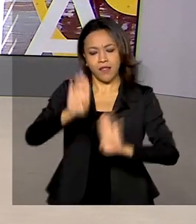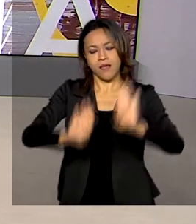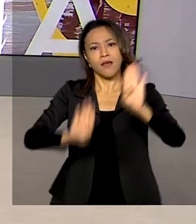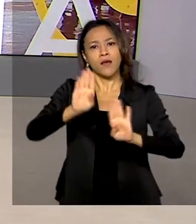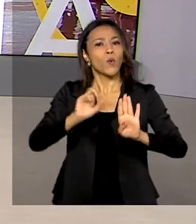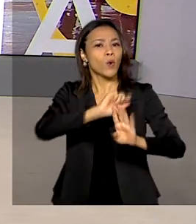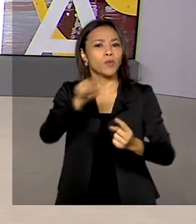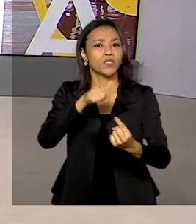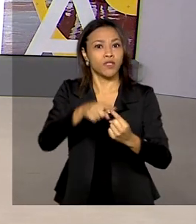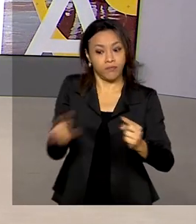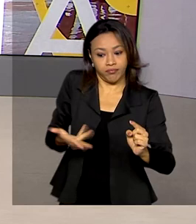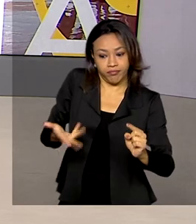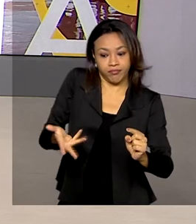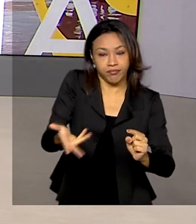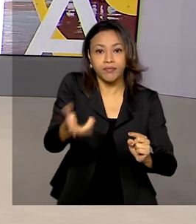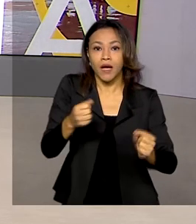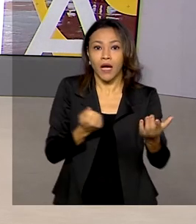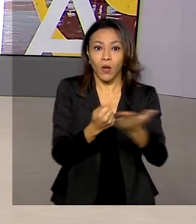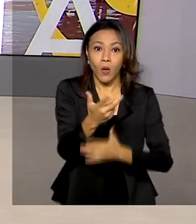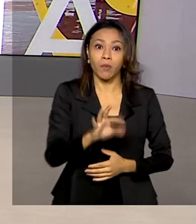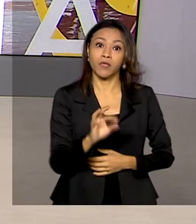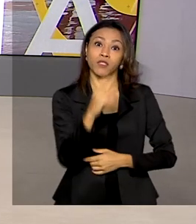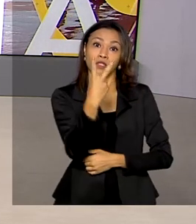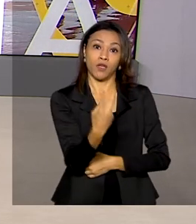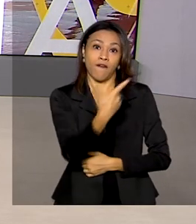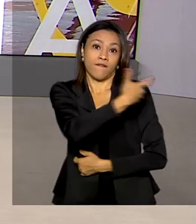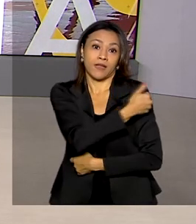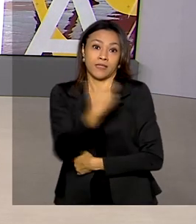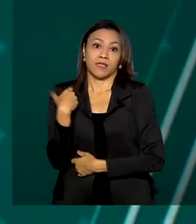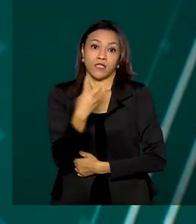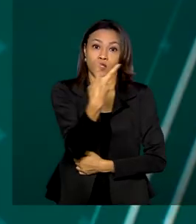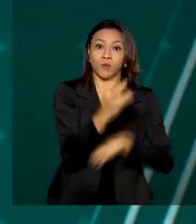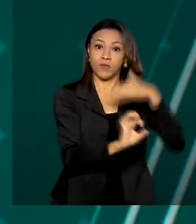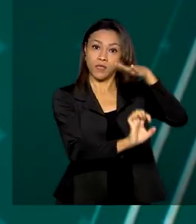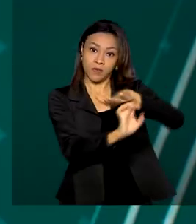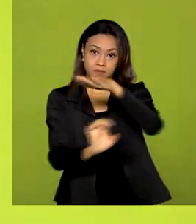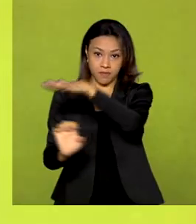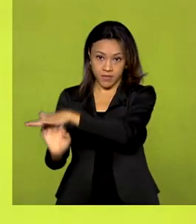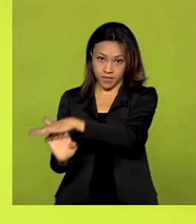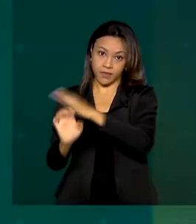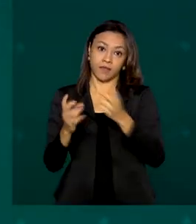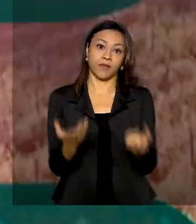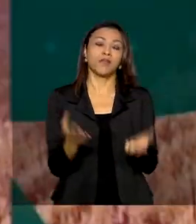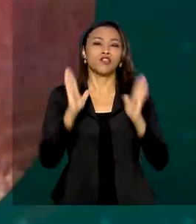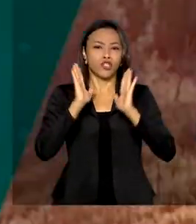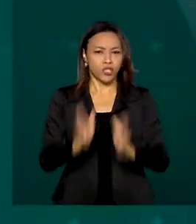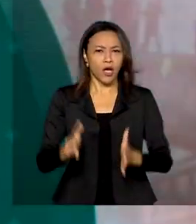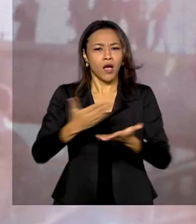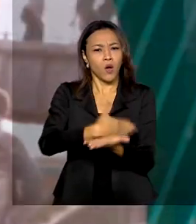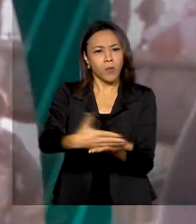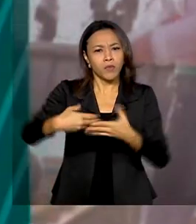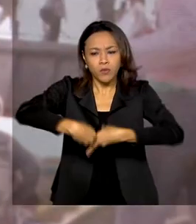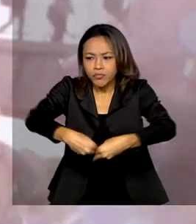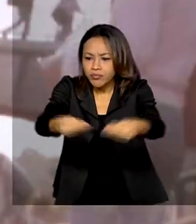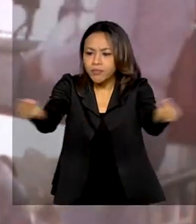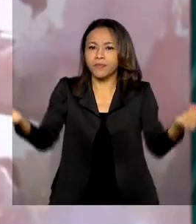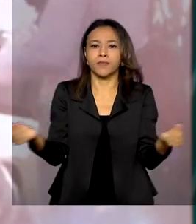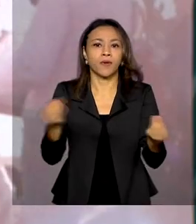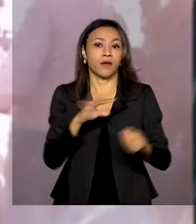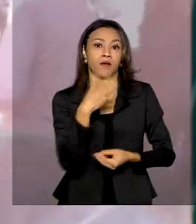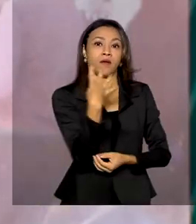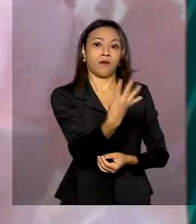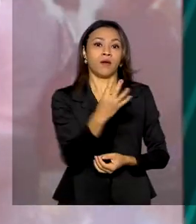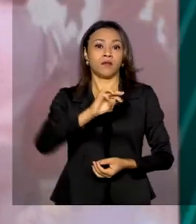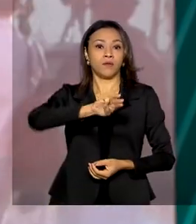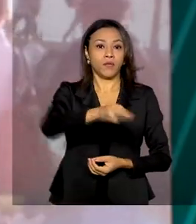compra das vacinas da Janssen e da Pfizer contra o coronavírus. E já começou a distribuição de mais de 4 milhões e